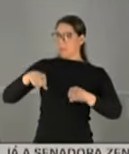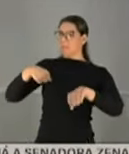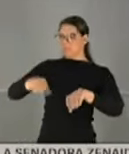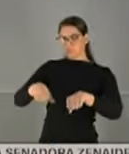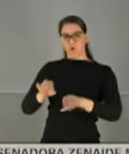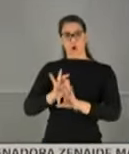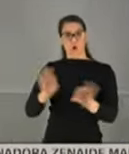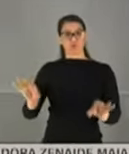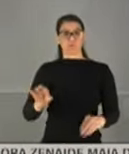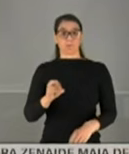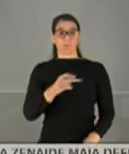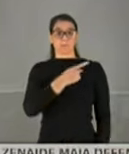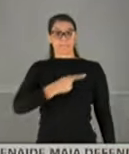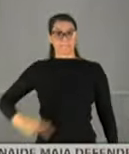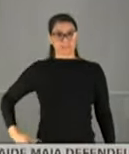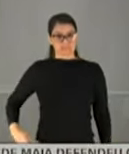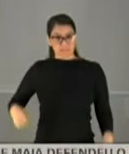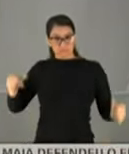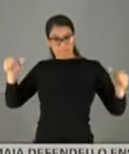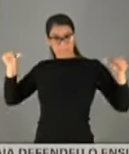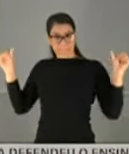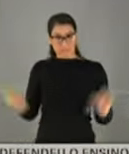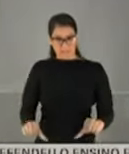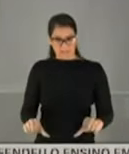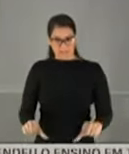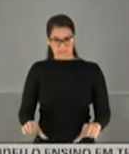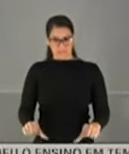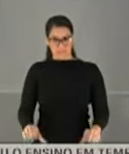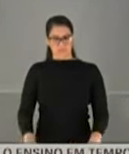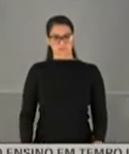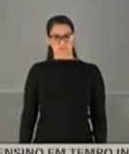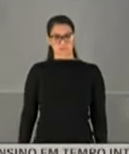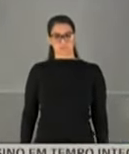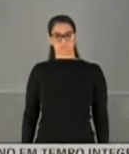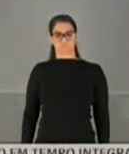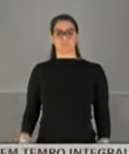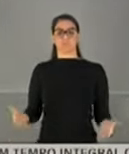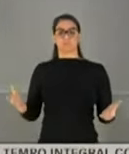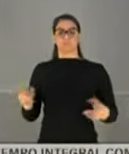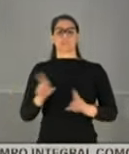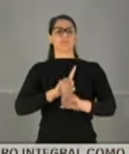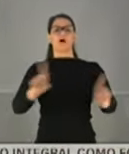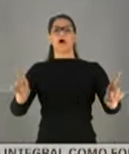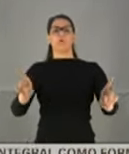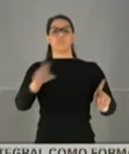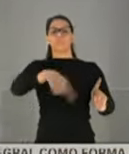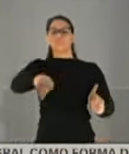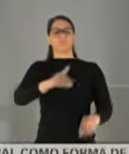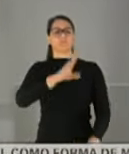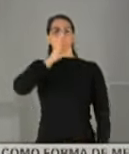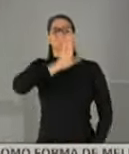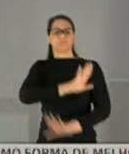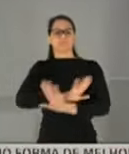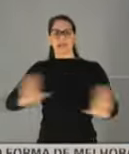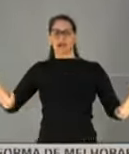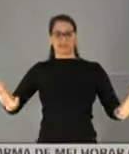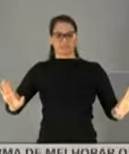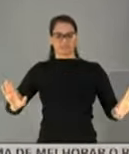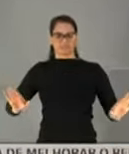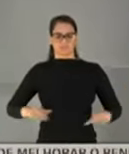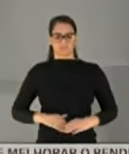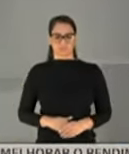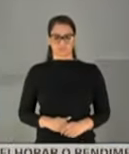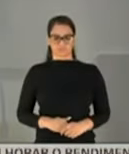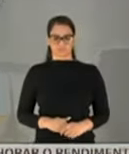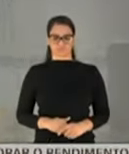Péssimo presidente o Brasil tem. Faço a palavra para a vossa excelência. Não darei a palavra para mais ninguém. Vossa excelência está com a